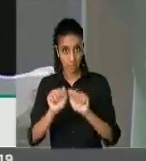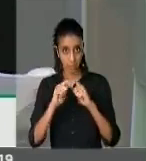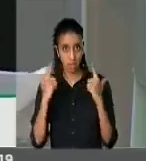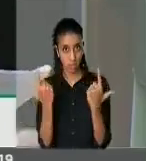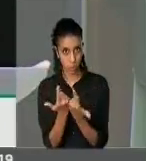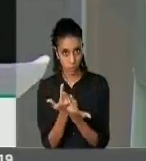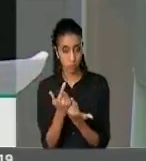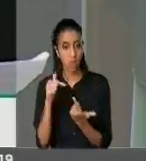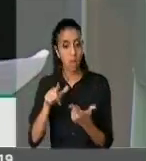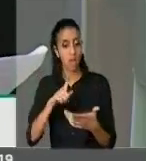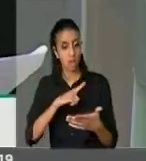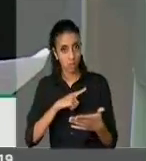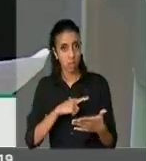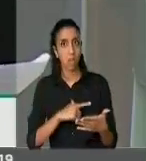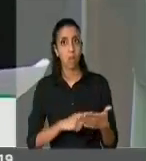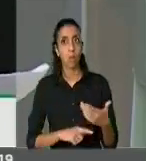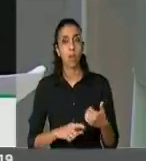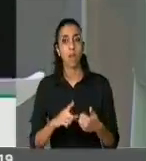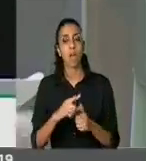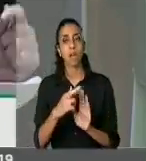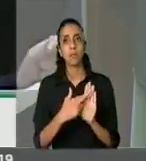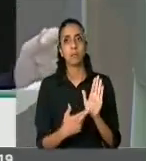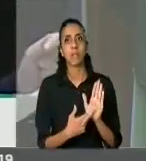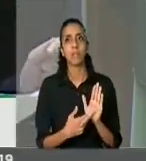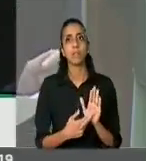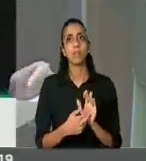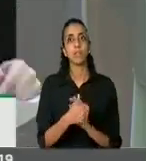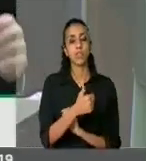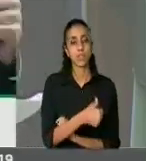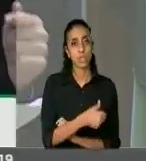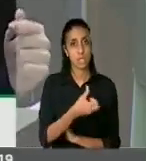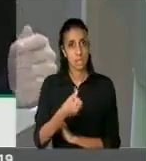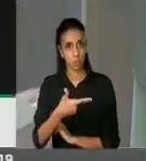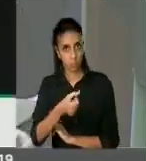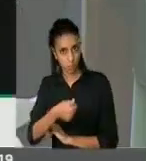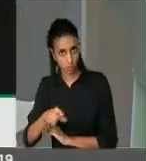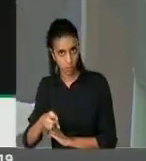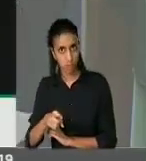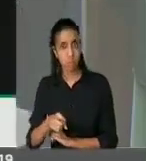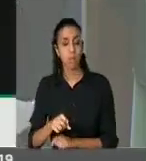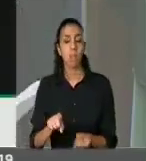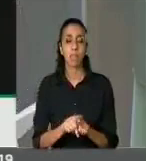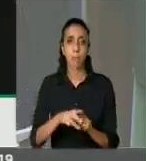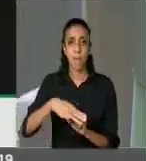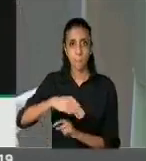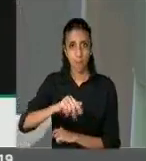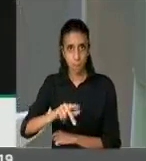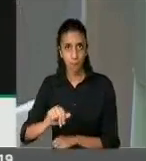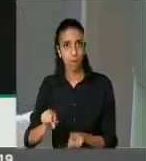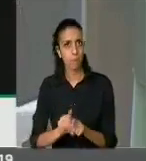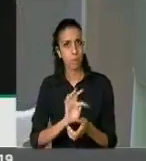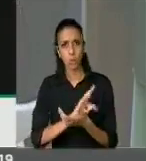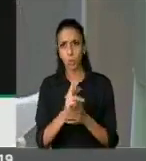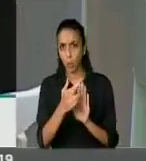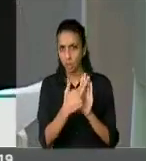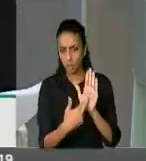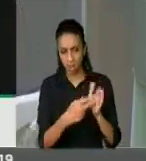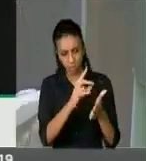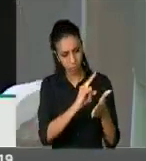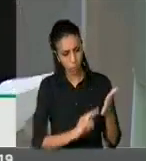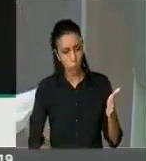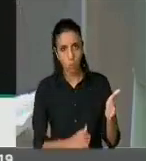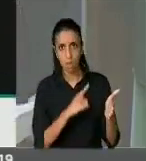regulamento e instrução normativa 16 de 2015 do MAPA e também a revisão do SUSAF. Portanto, senhor presidente, eu pediria